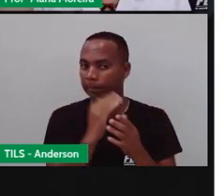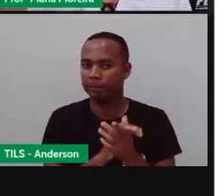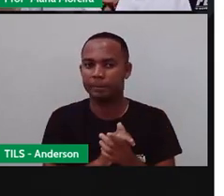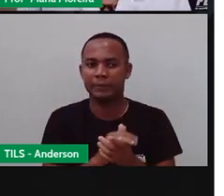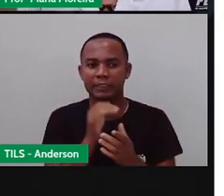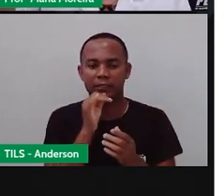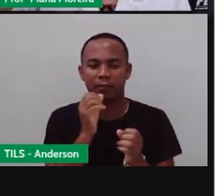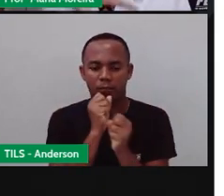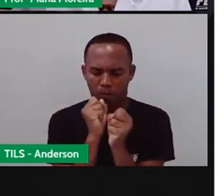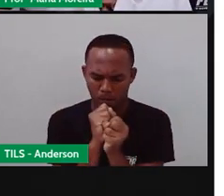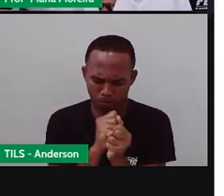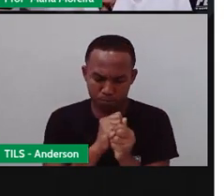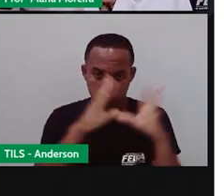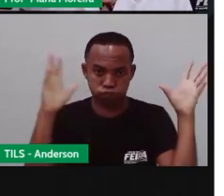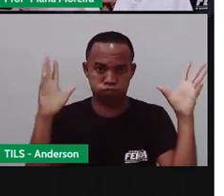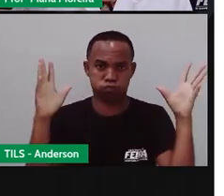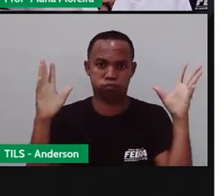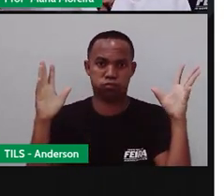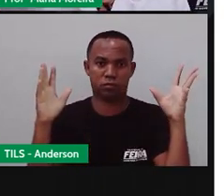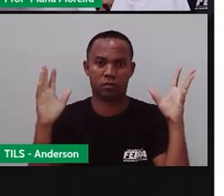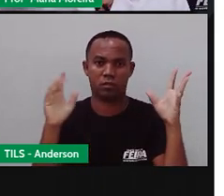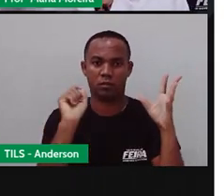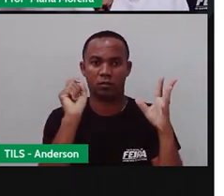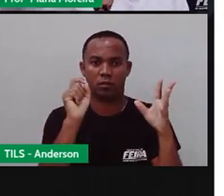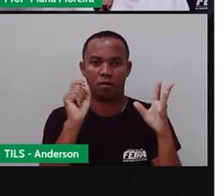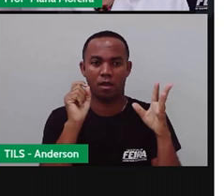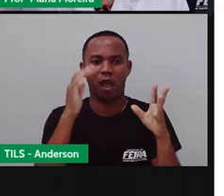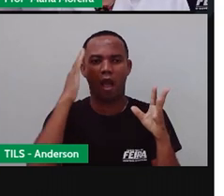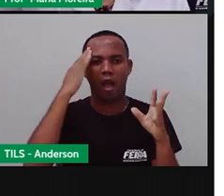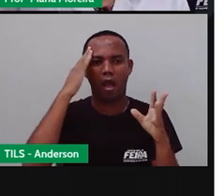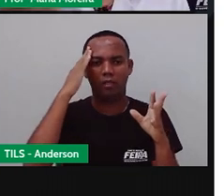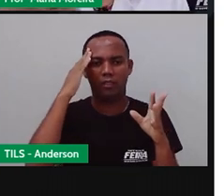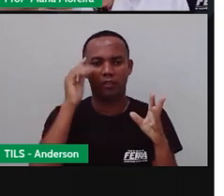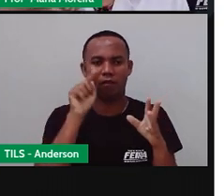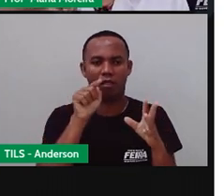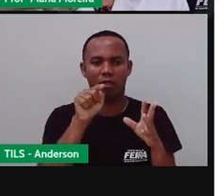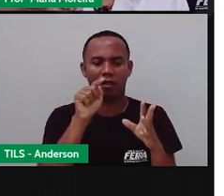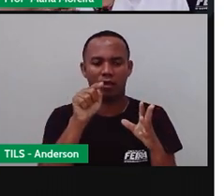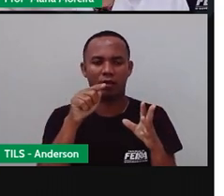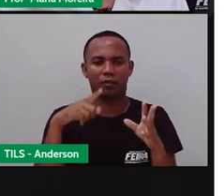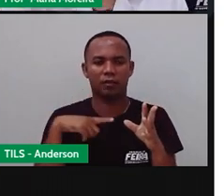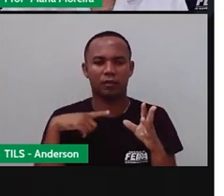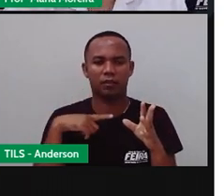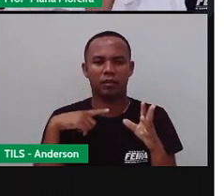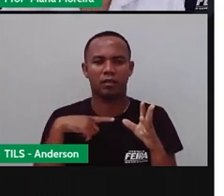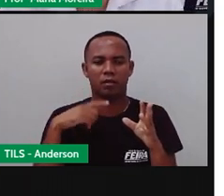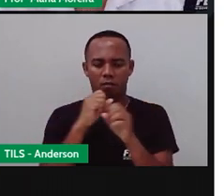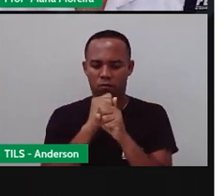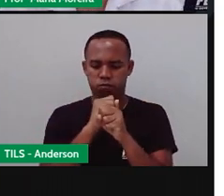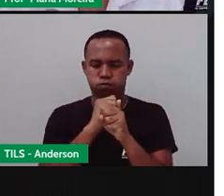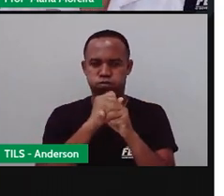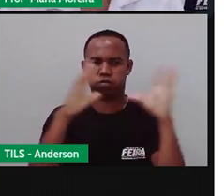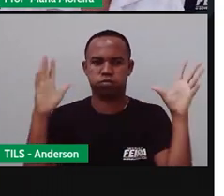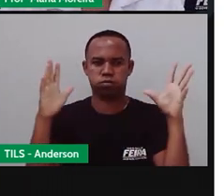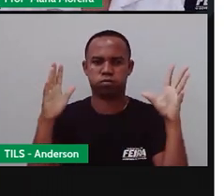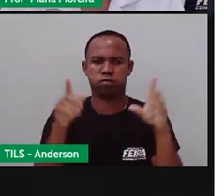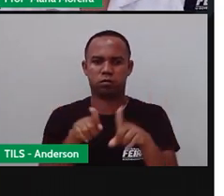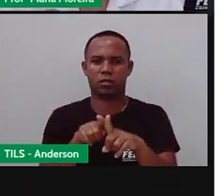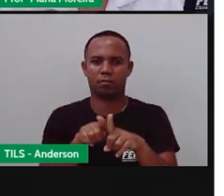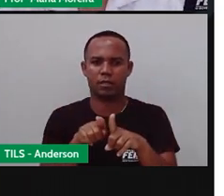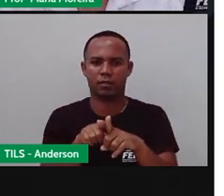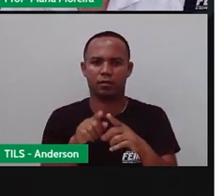explosão. Coloca a onomatopeia. BUM! Que é pra você entender que ali houve uma explosão dentro do quadrinho da história em quadrinho.